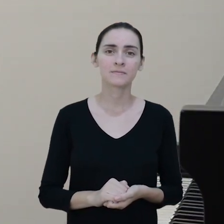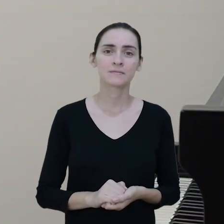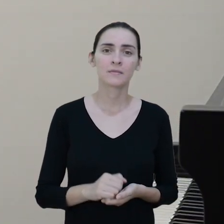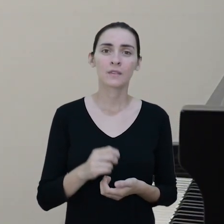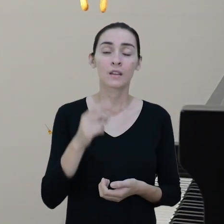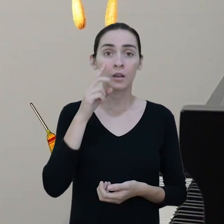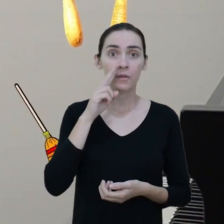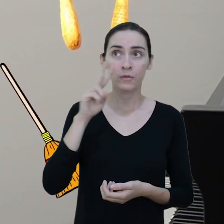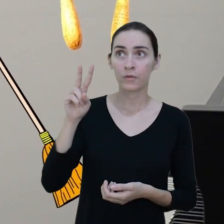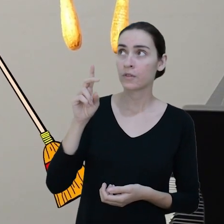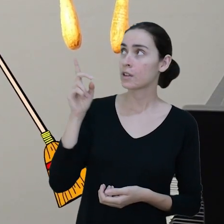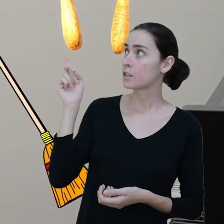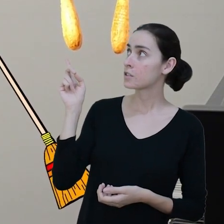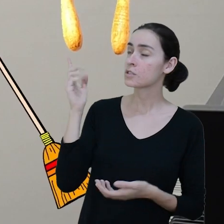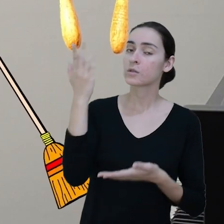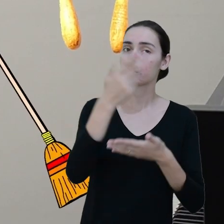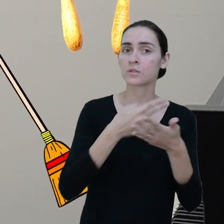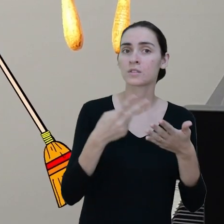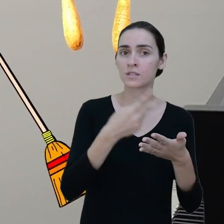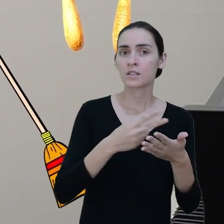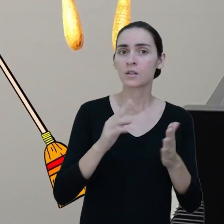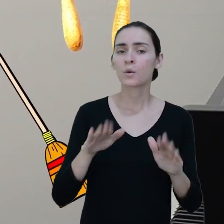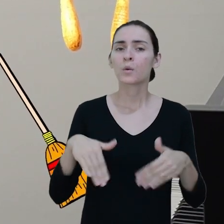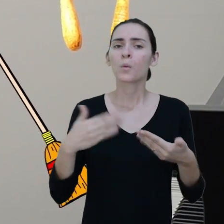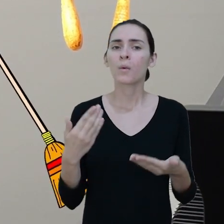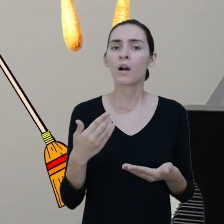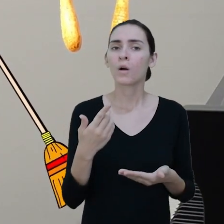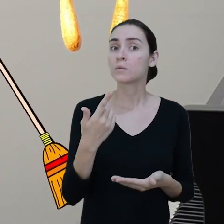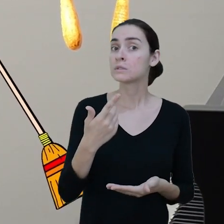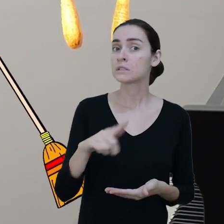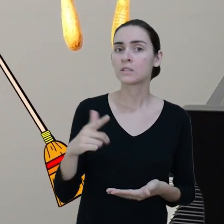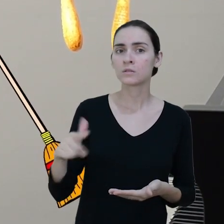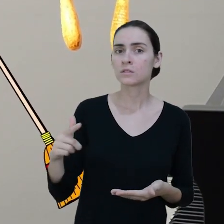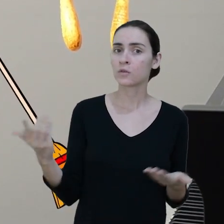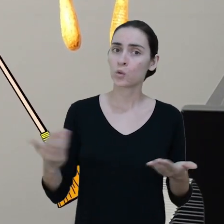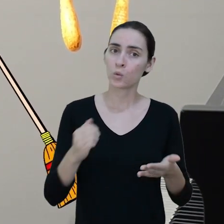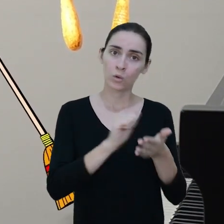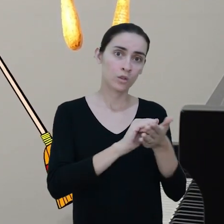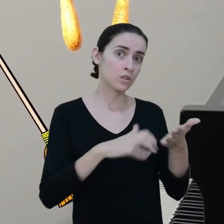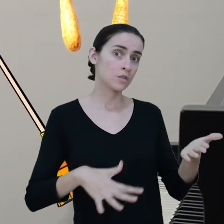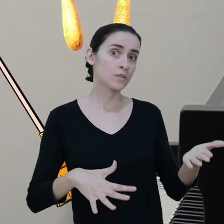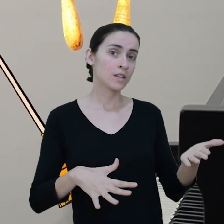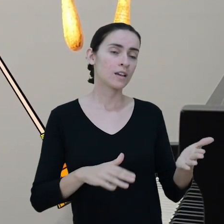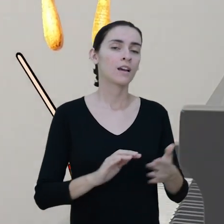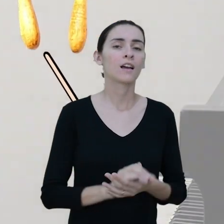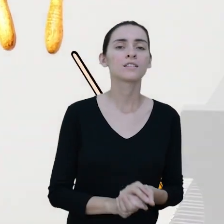Observe estas imagens. Qual destes elementos não foi representado nesta atividade?